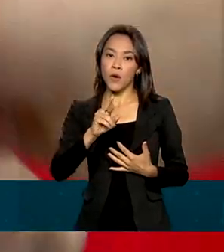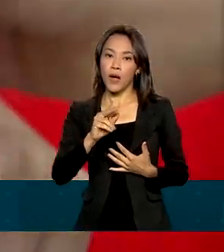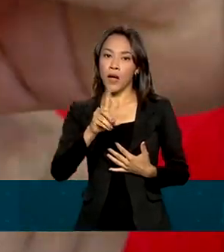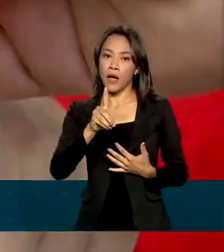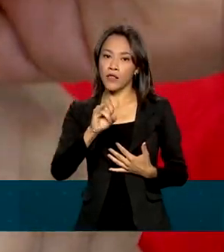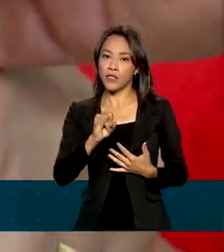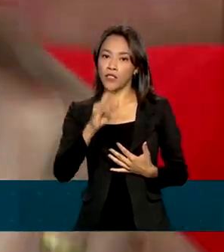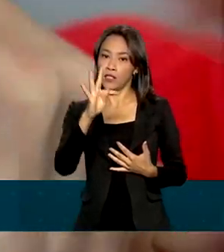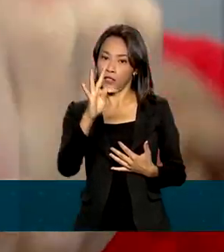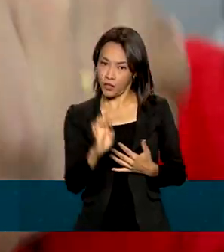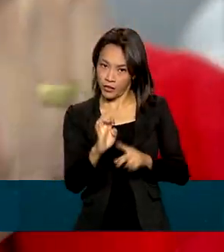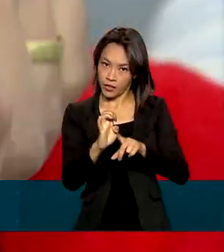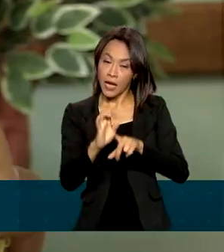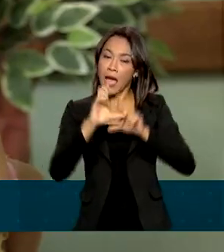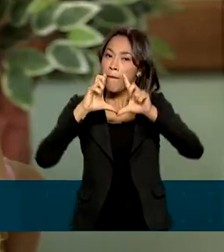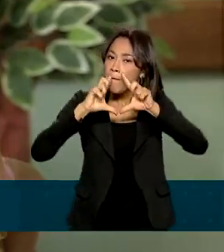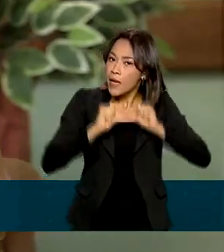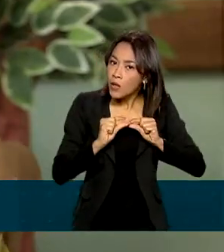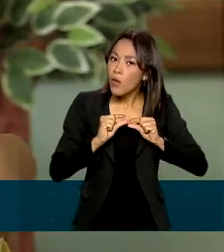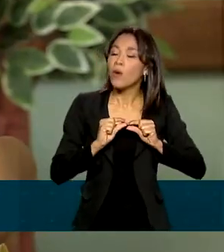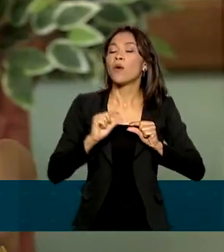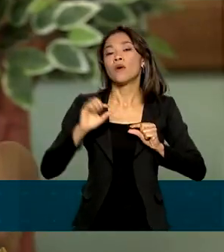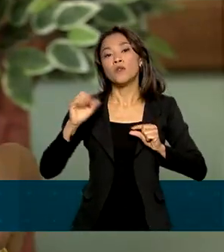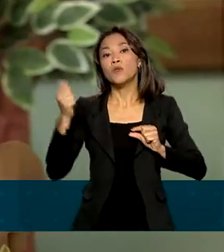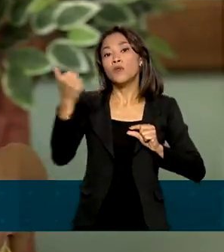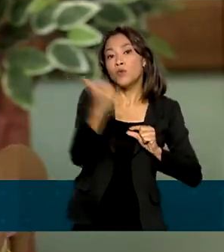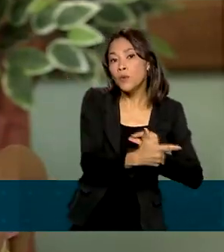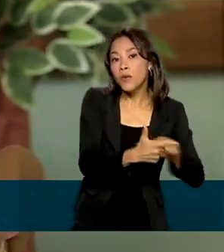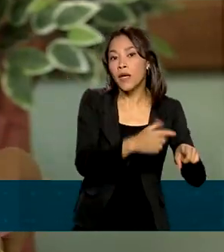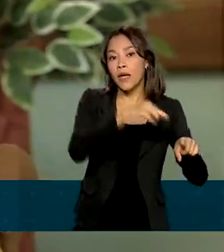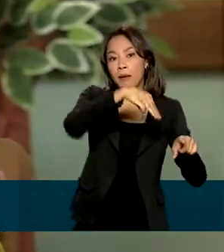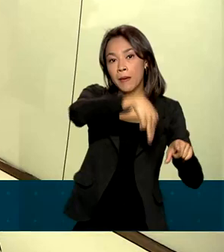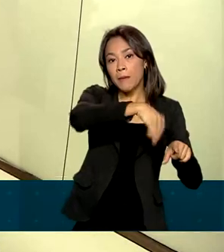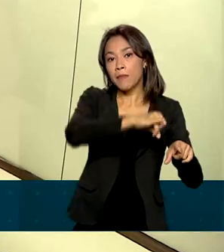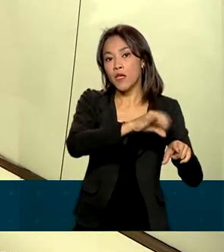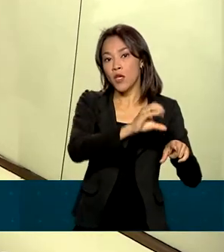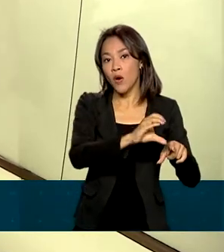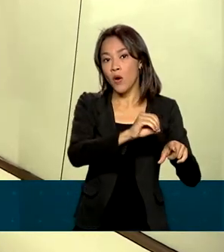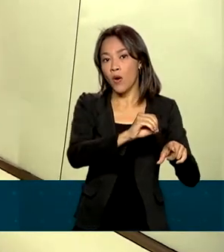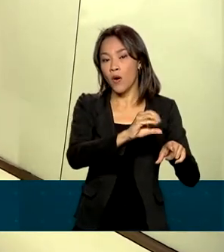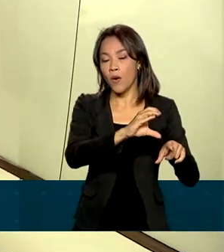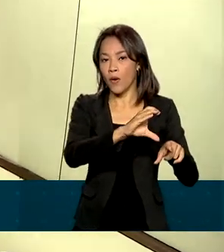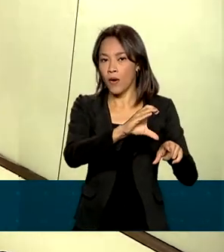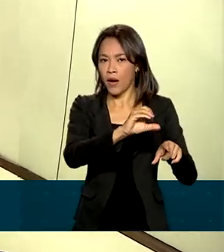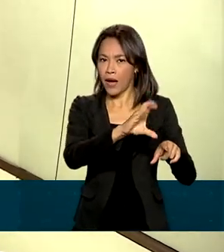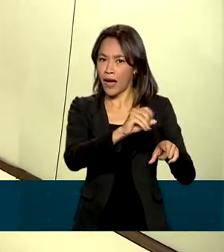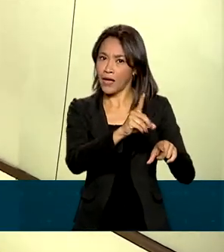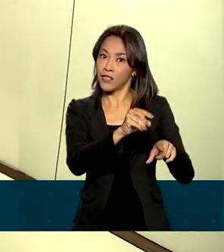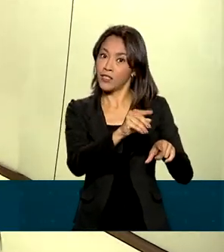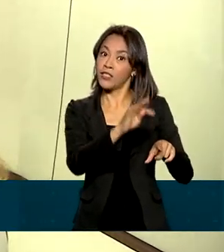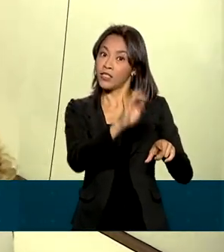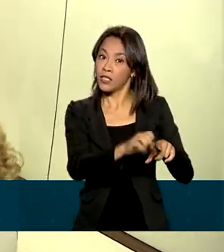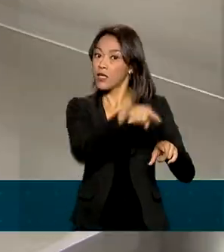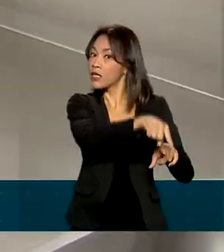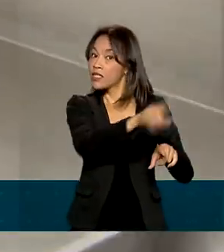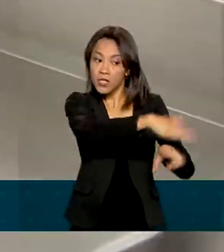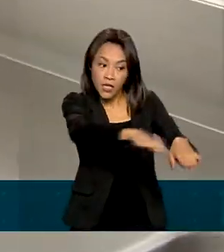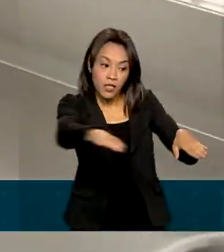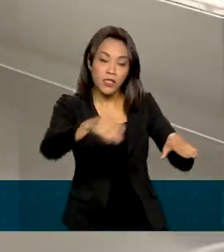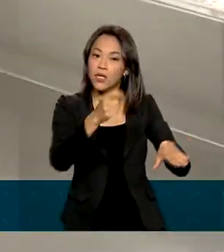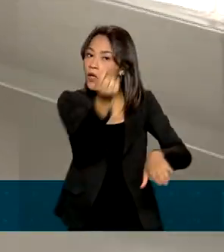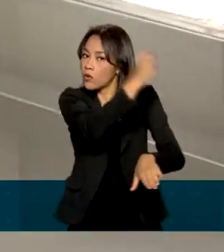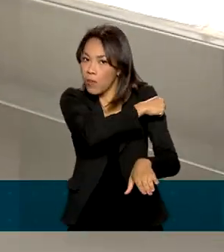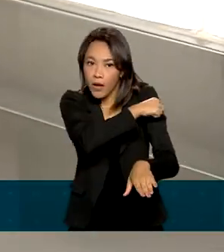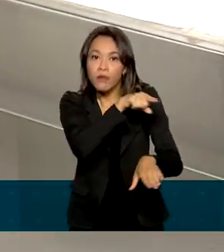vacina, é muito menor que os casos de miocardite em crianças que não tomaram a vacina e